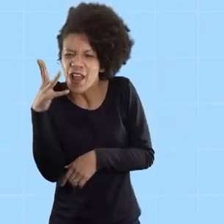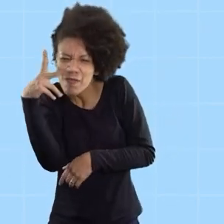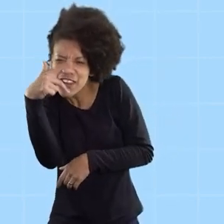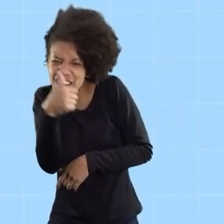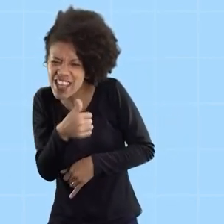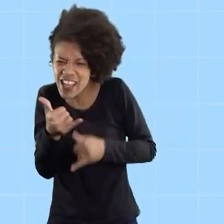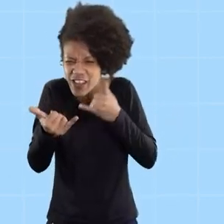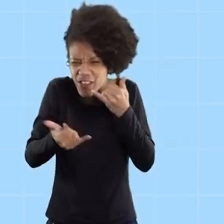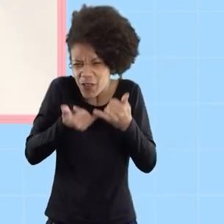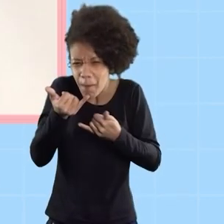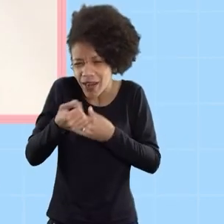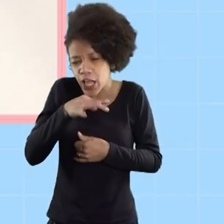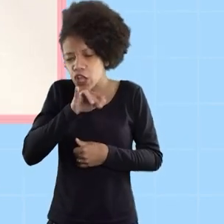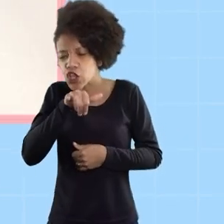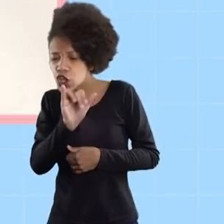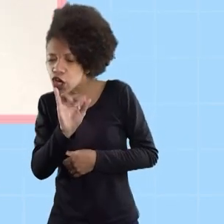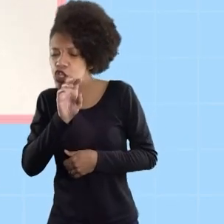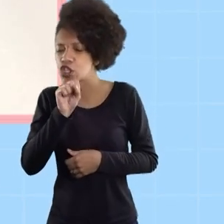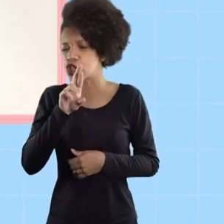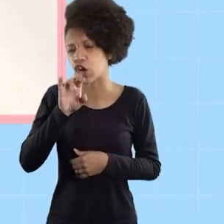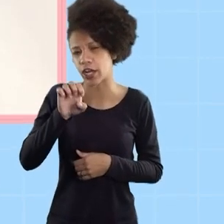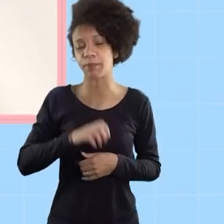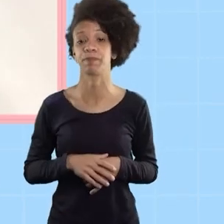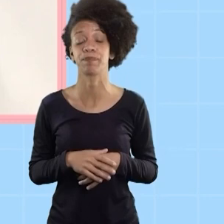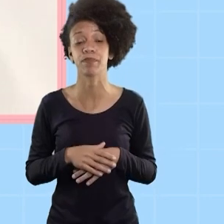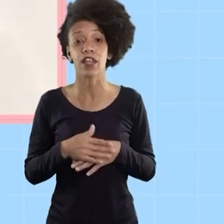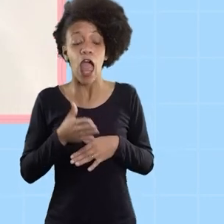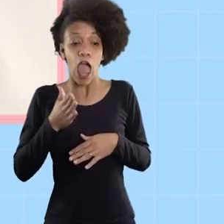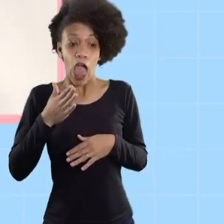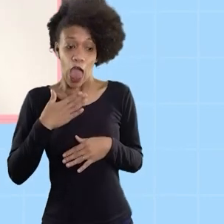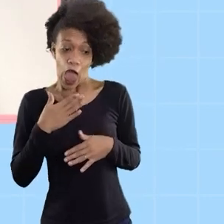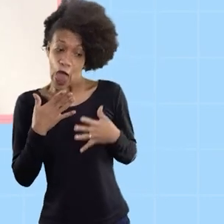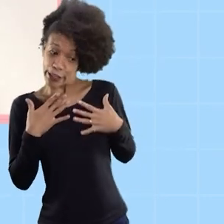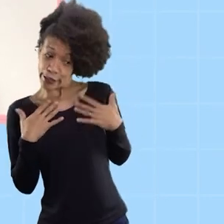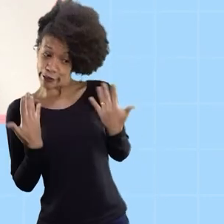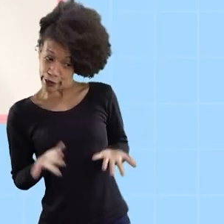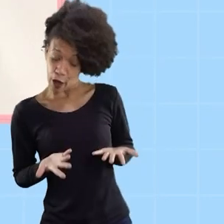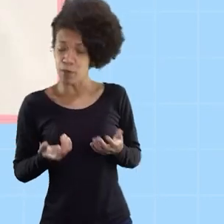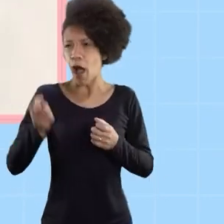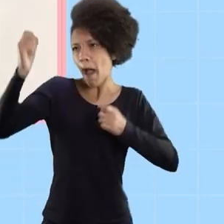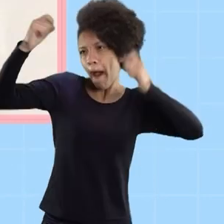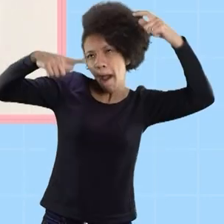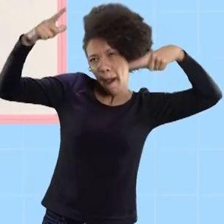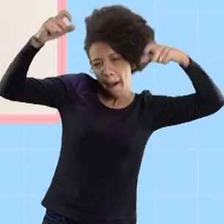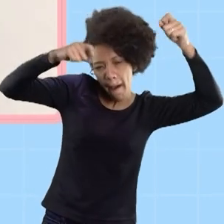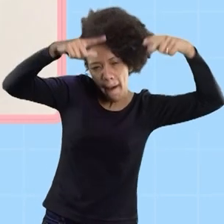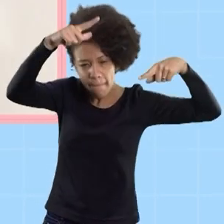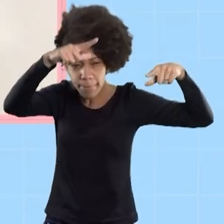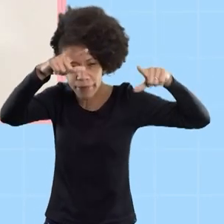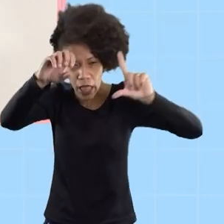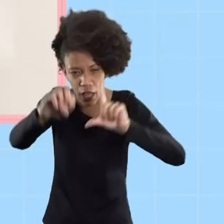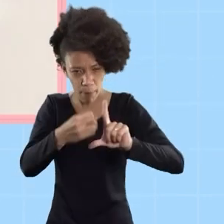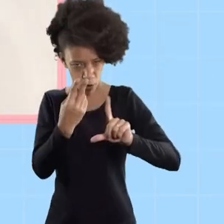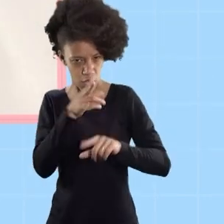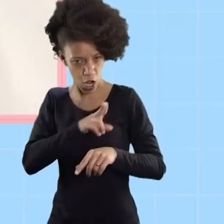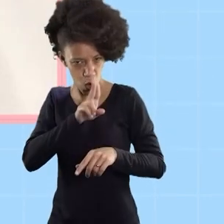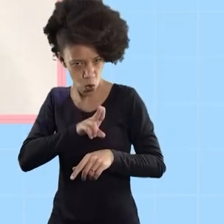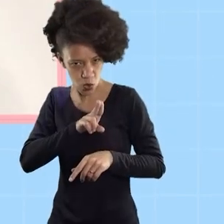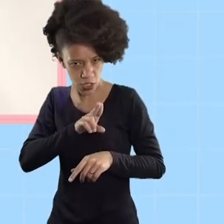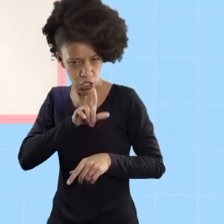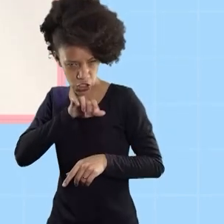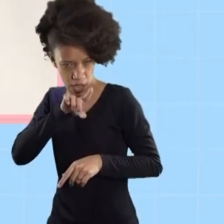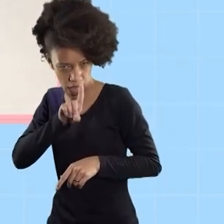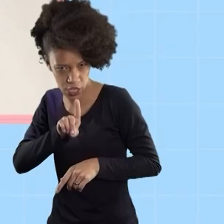Toy Story eu já quis comprar aqueles iluminadores de LED que as blogueiras usam